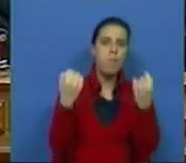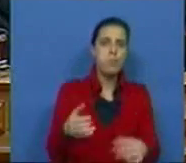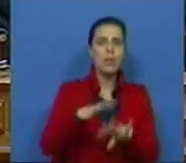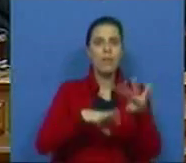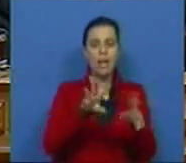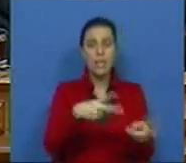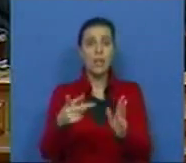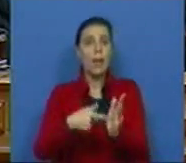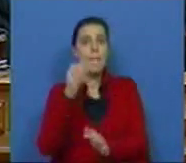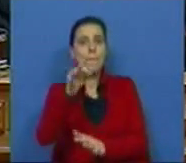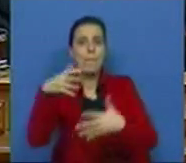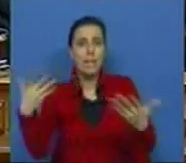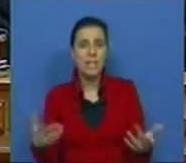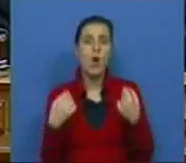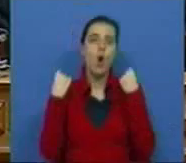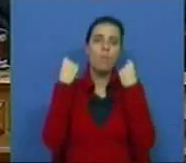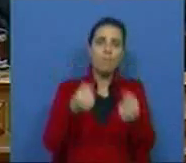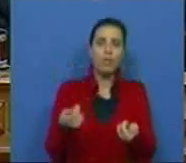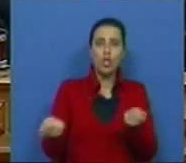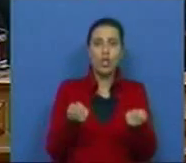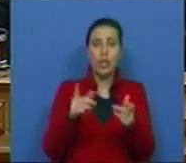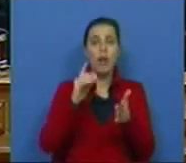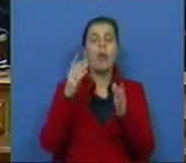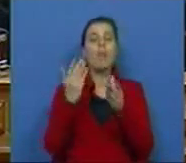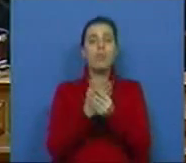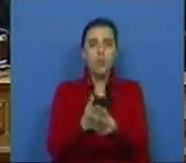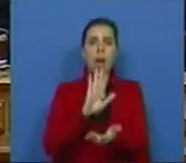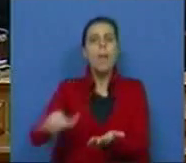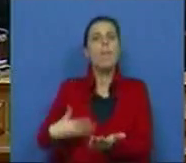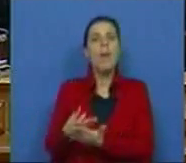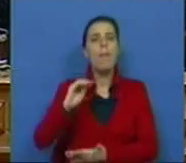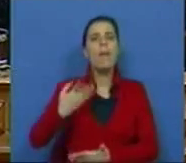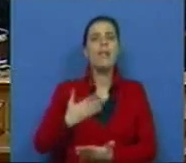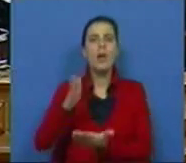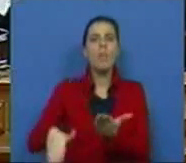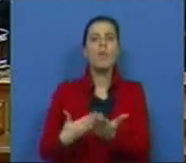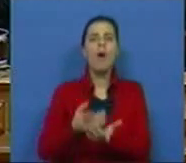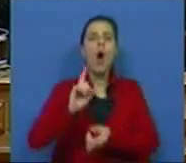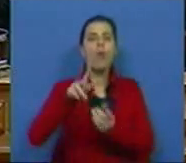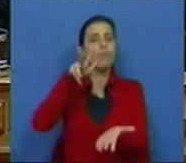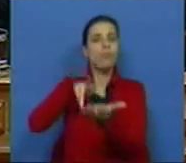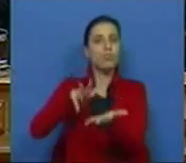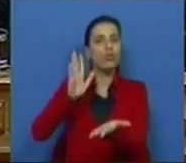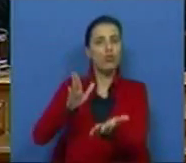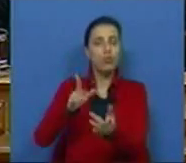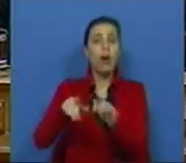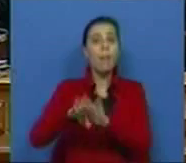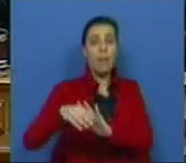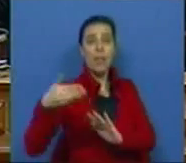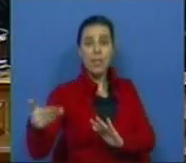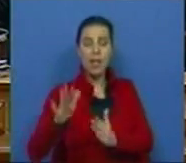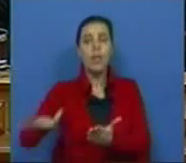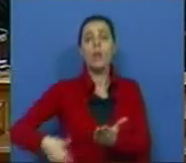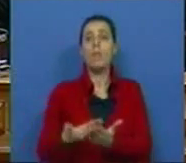fazer as alterações necessárias, não conseguiu gerir este processo. O que é que propôs o PSD e a proposta aprovada pela direita?